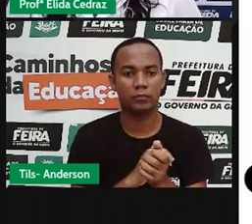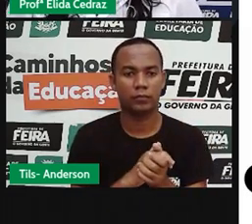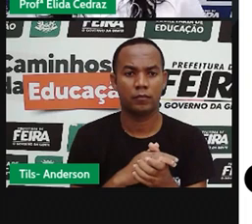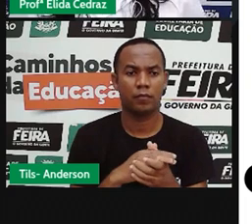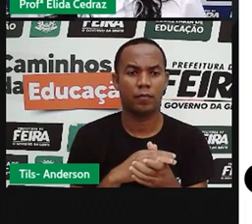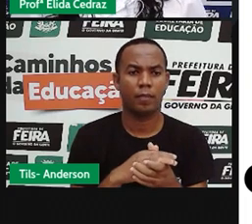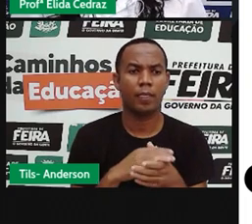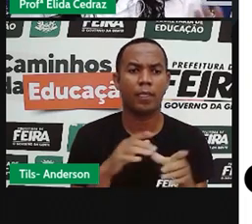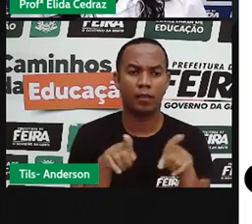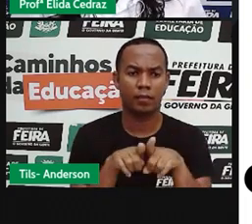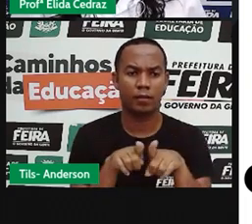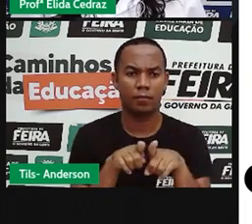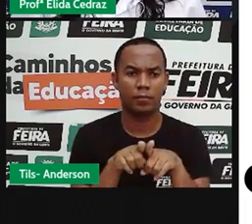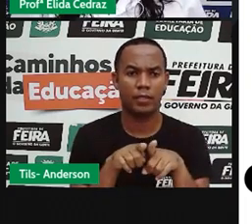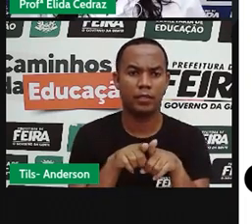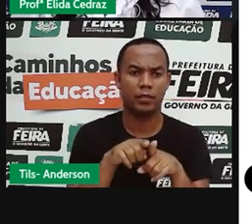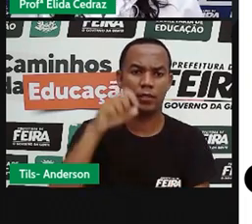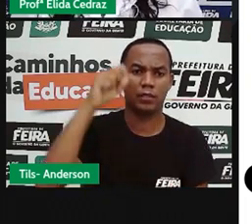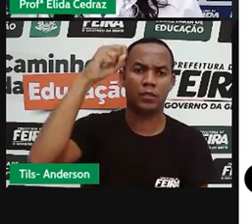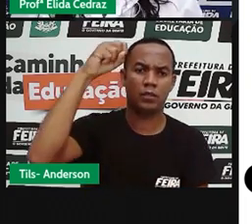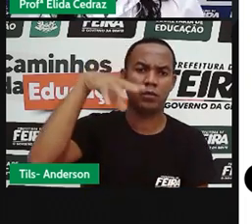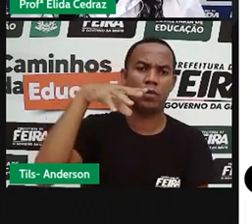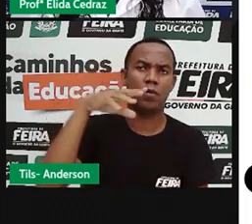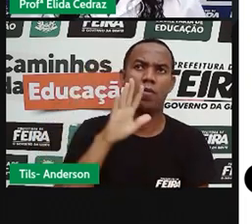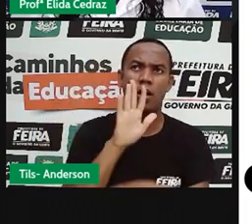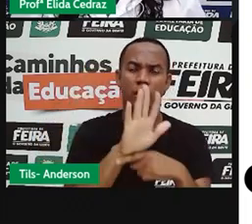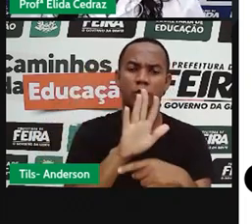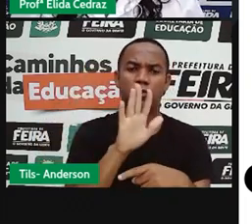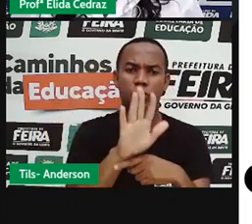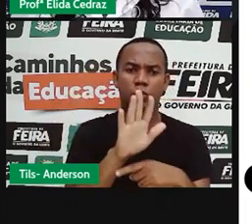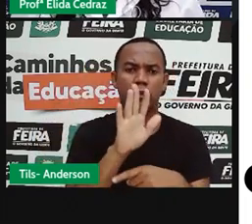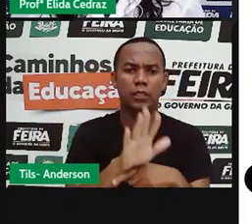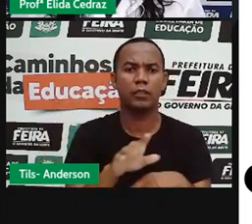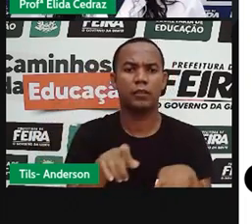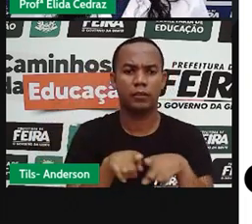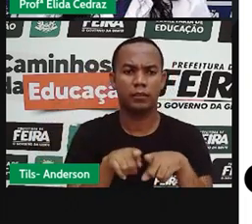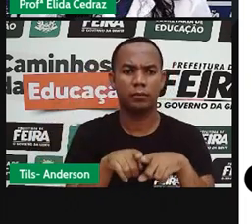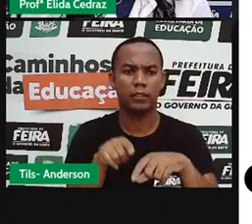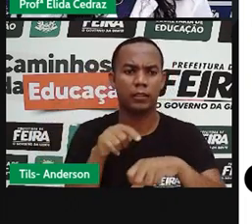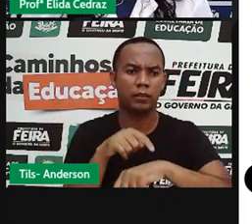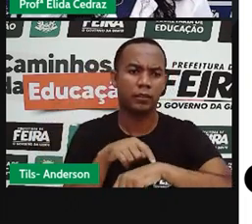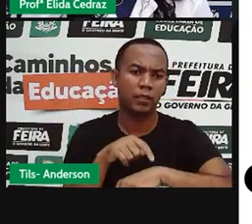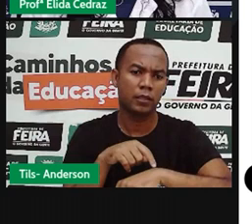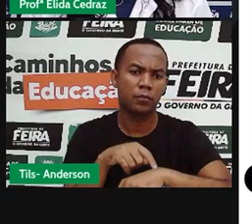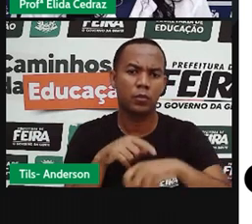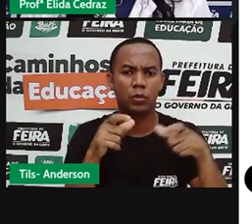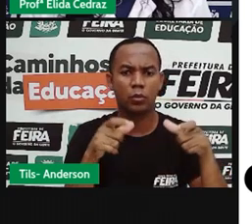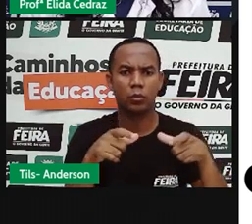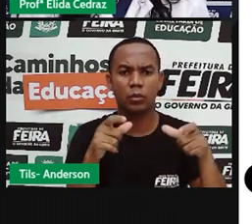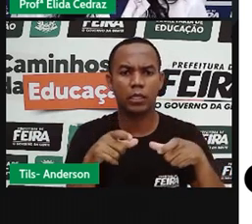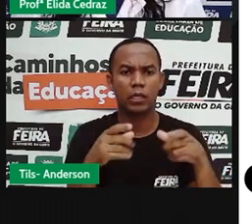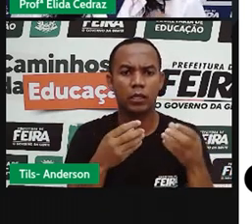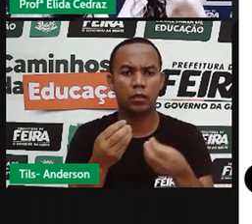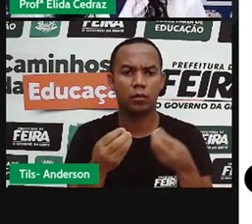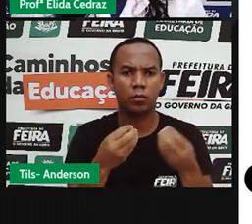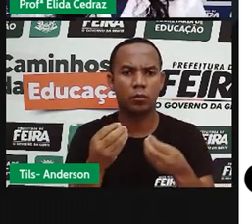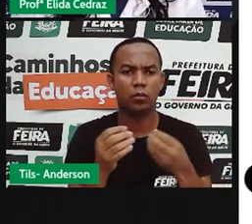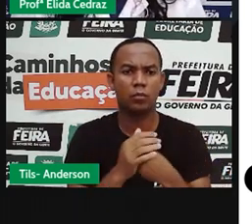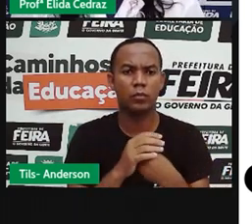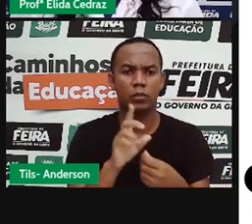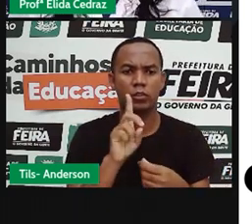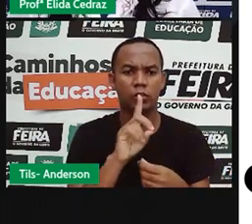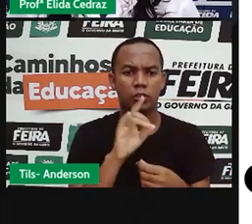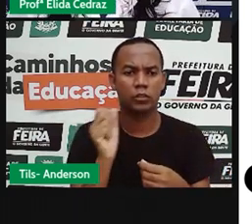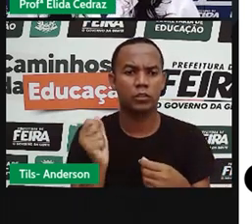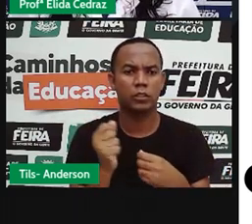também nos auxilia como um marcador de tempo. O movimento de rotação nos dá dia,